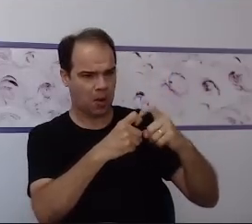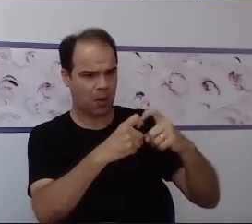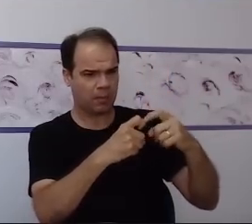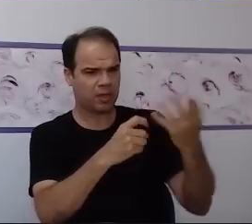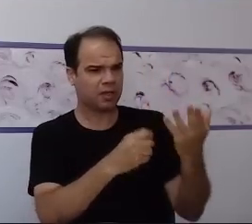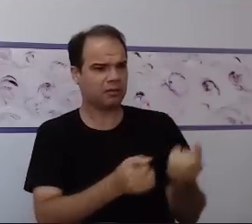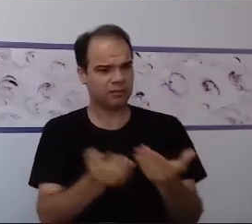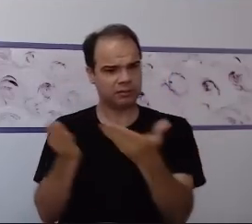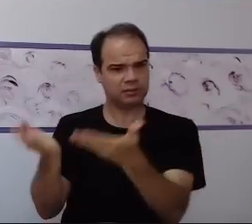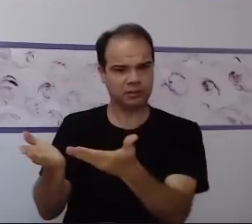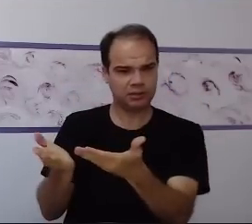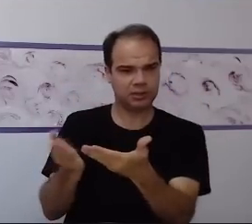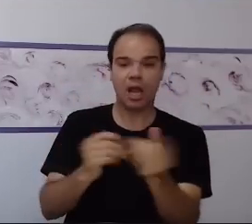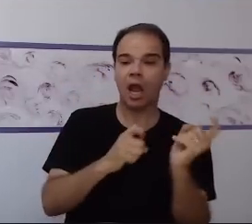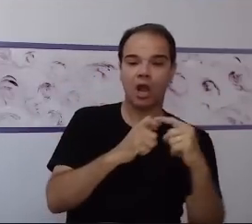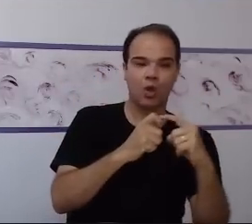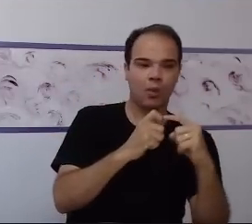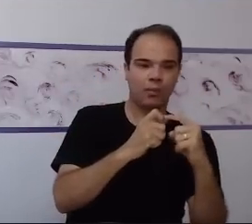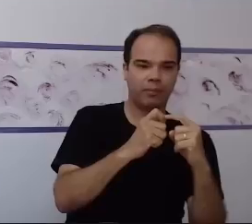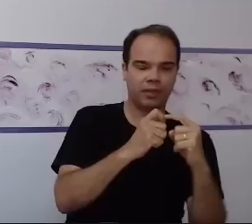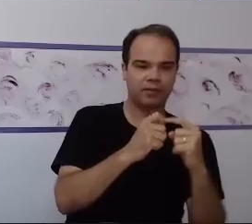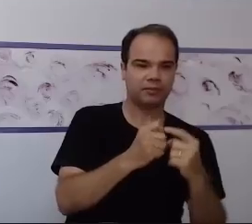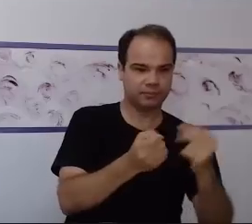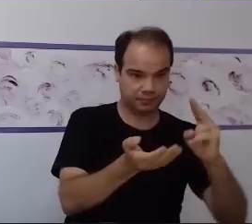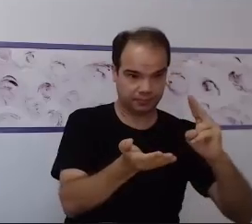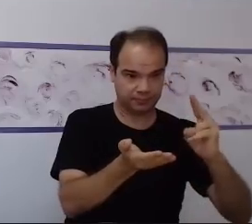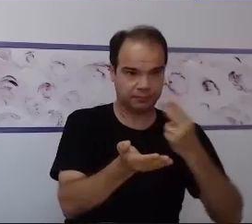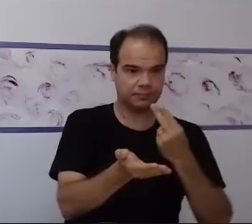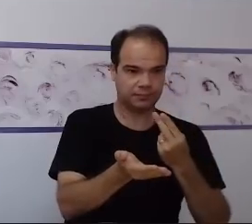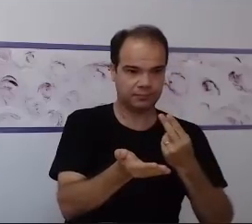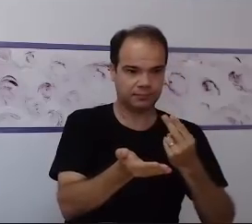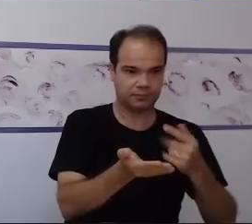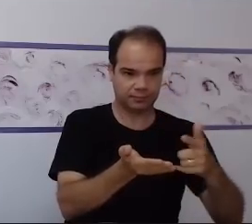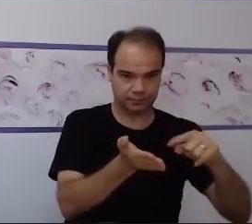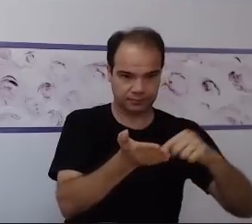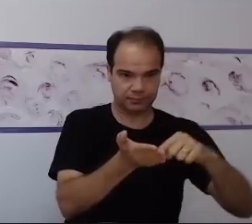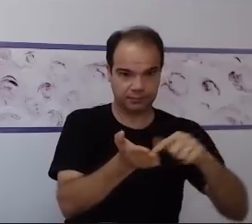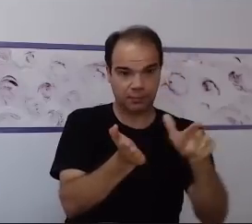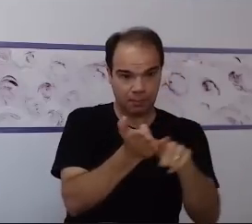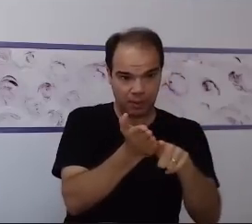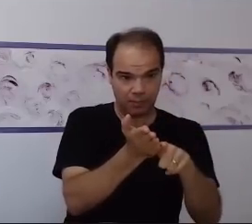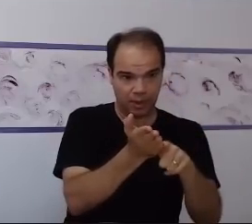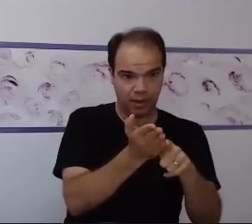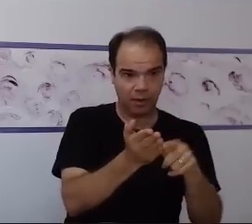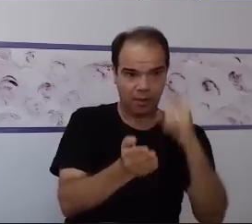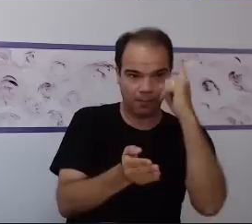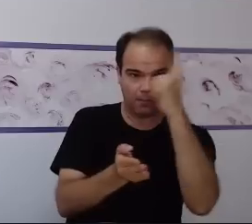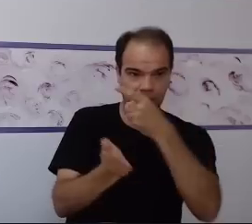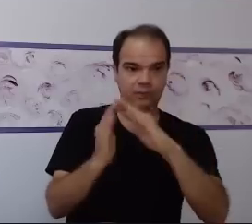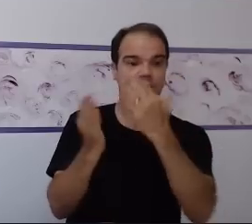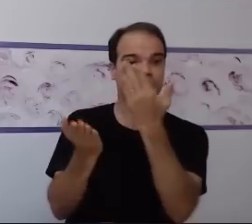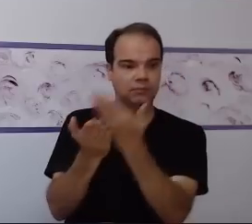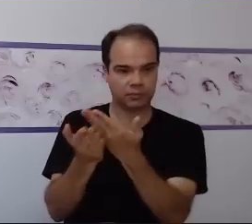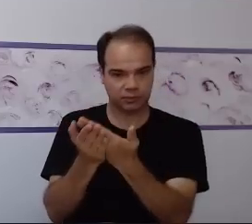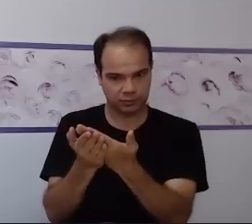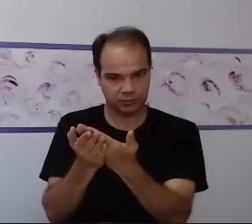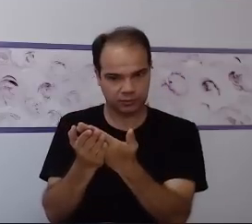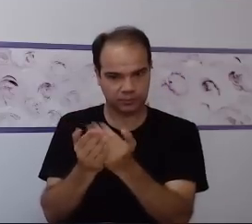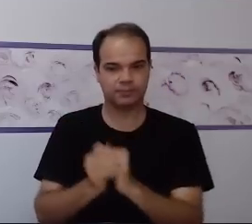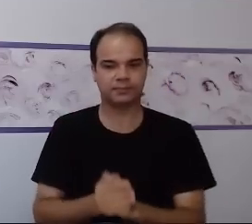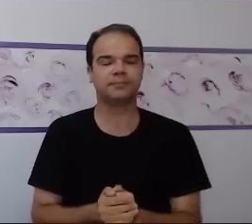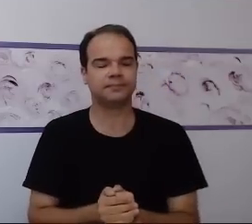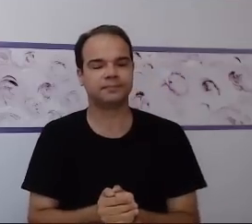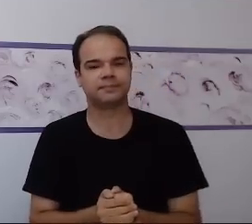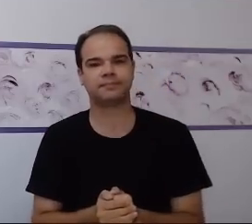e para a família para identificar alterações de funcionamento. Voltando lá nas funções executivas que você